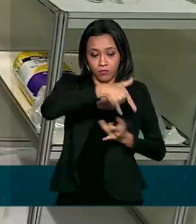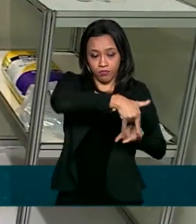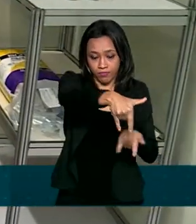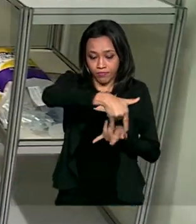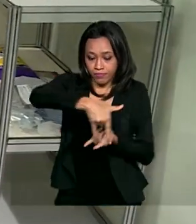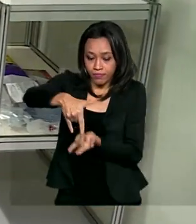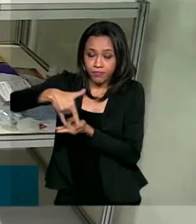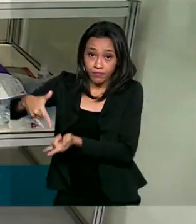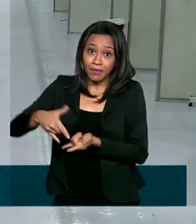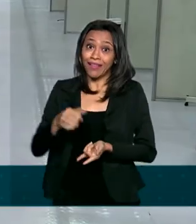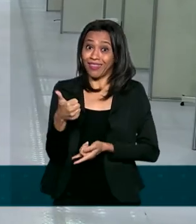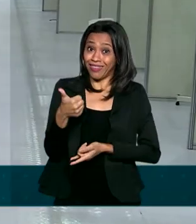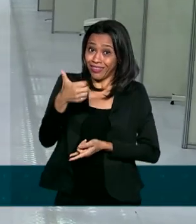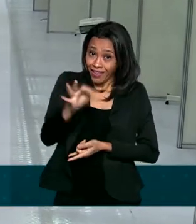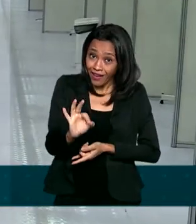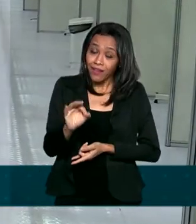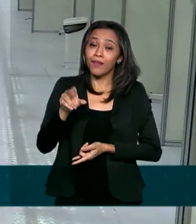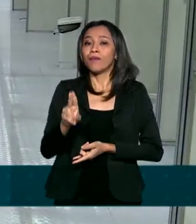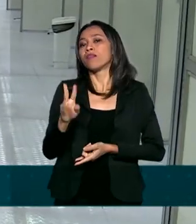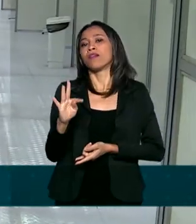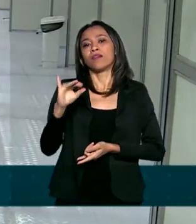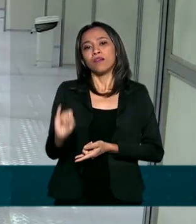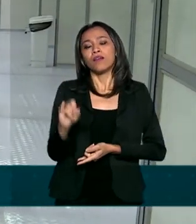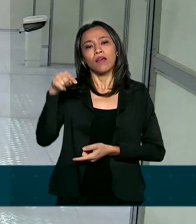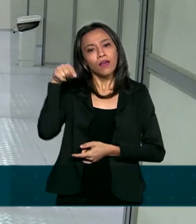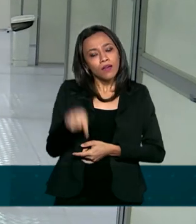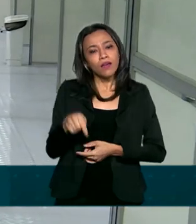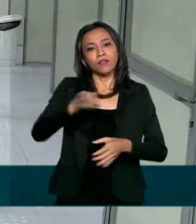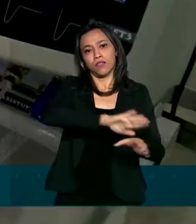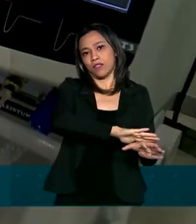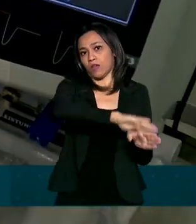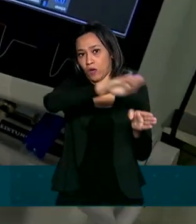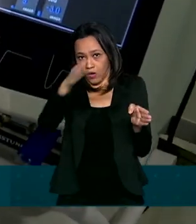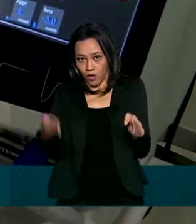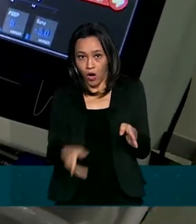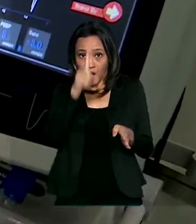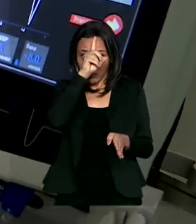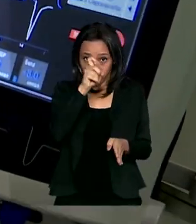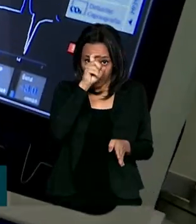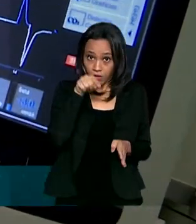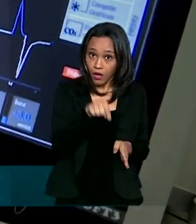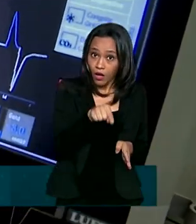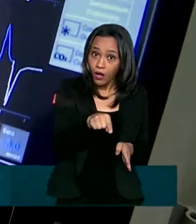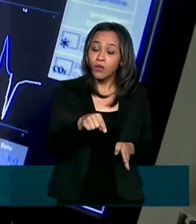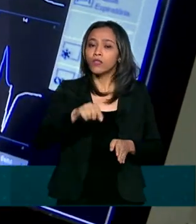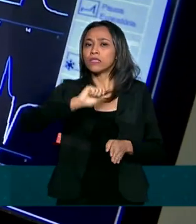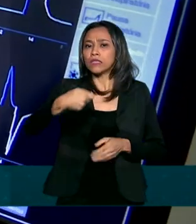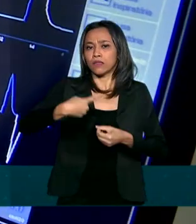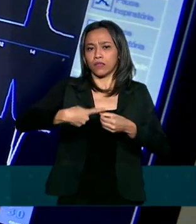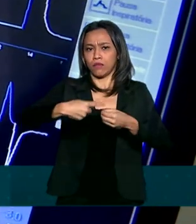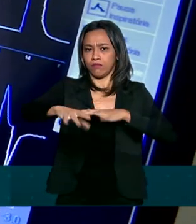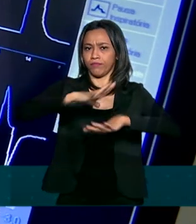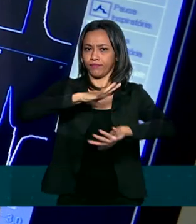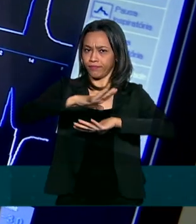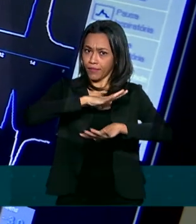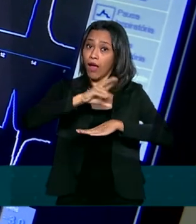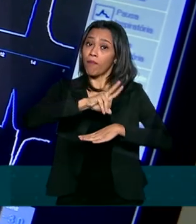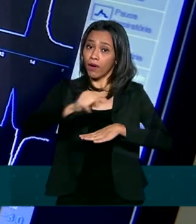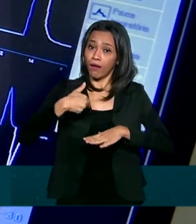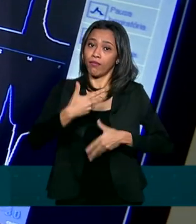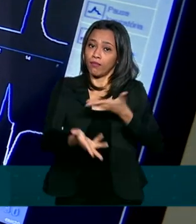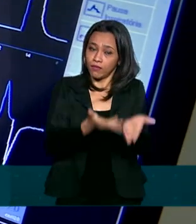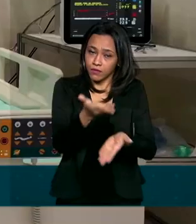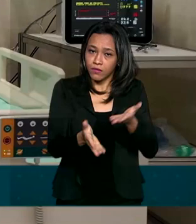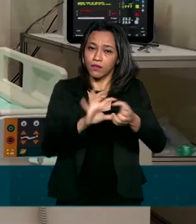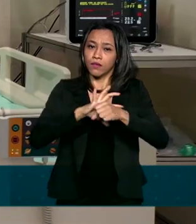deles de UTI. O hospital de campanha de Águas Lindas vai atender exclusivamente casos de Covid-19.